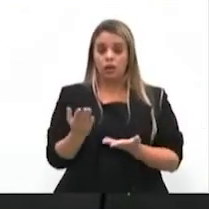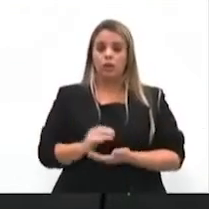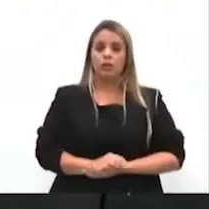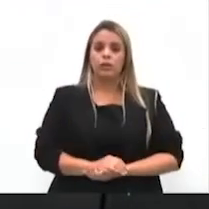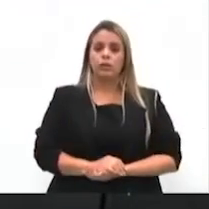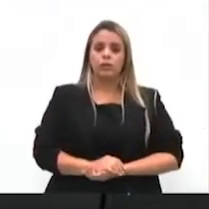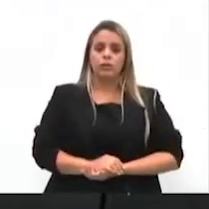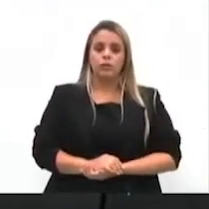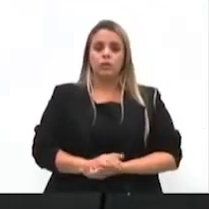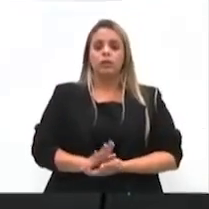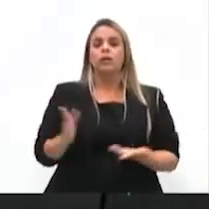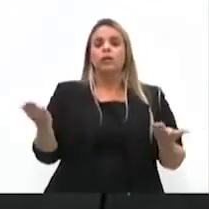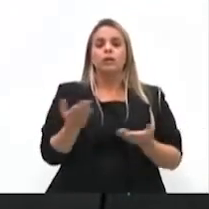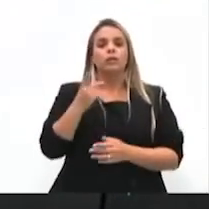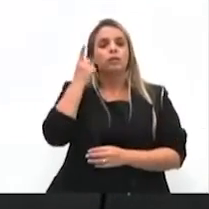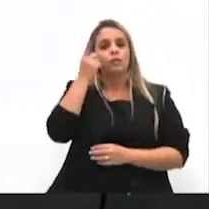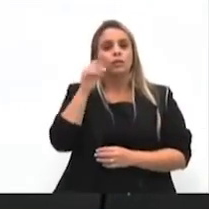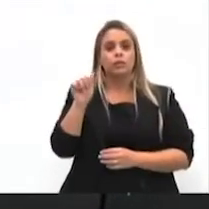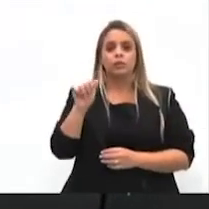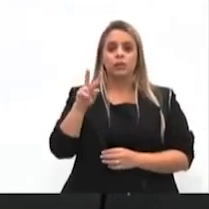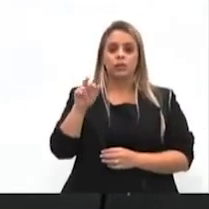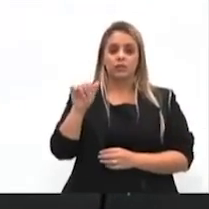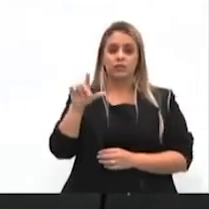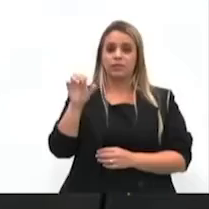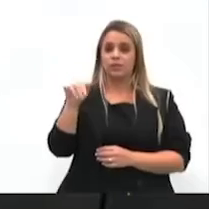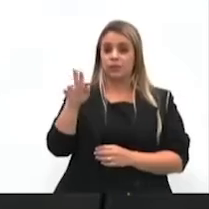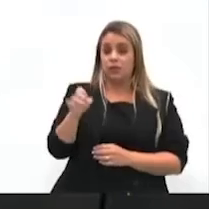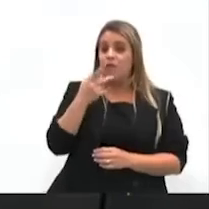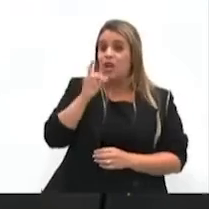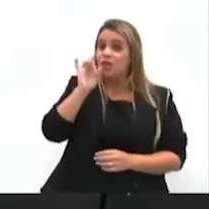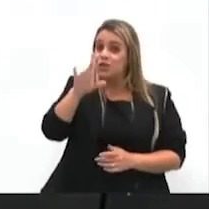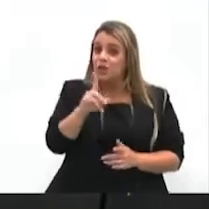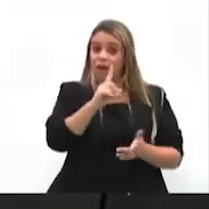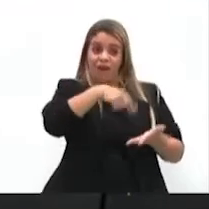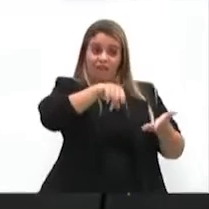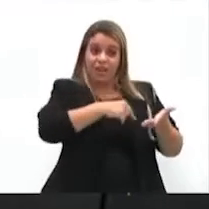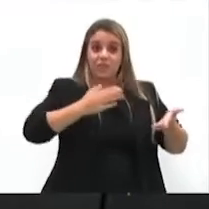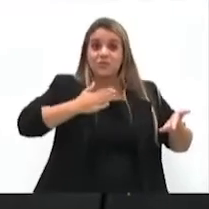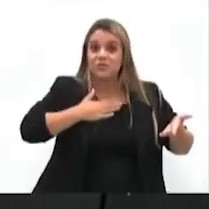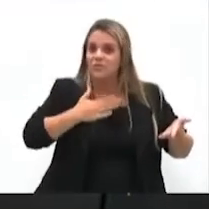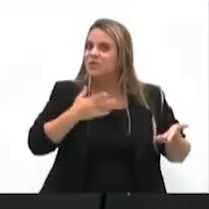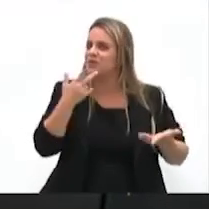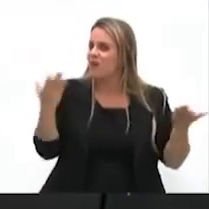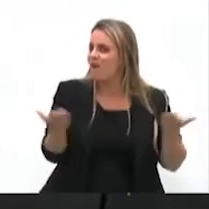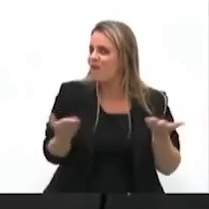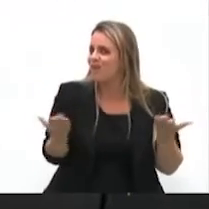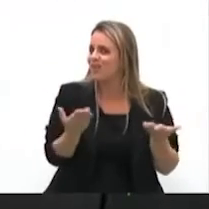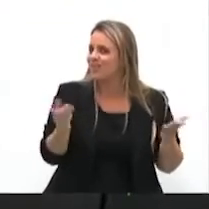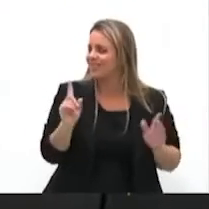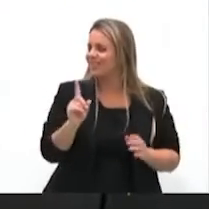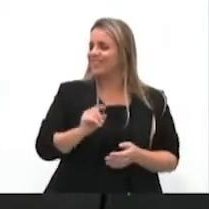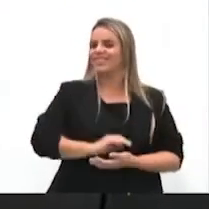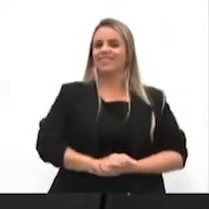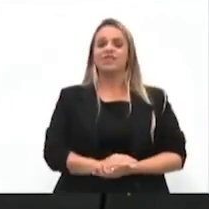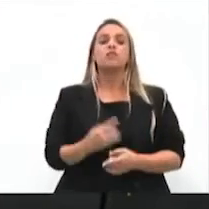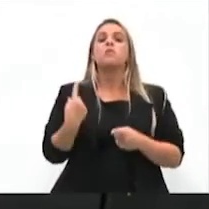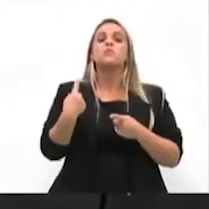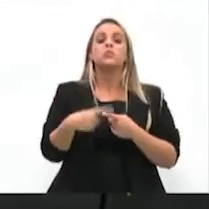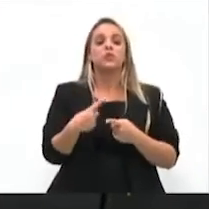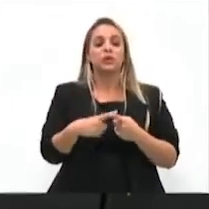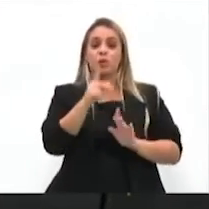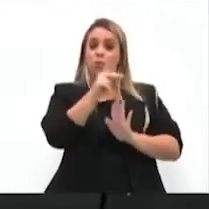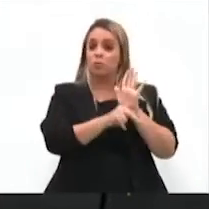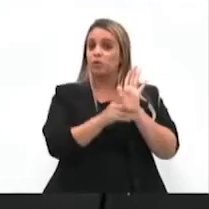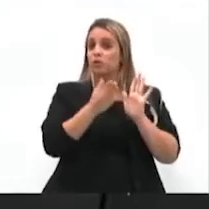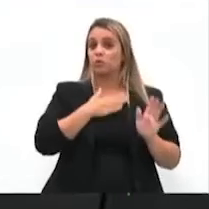deputado Avalone. Só esse dos meus, viu, gente? Não é só esse de hoje, tá bom? Porque, assim, projeto